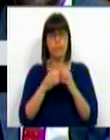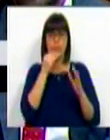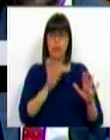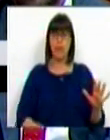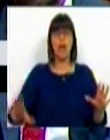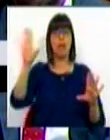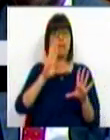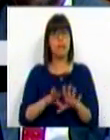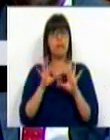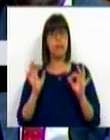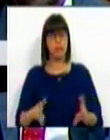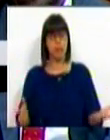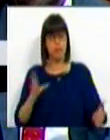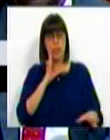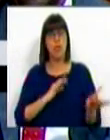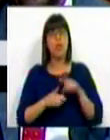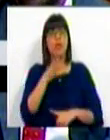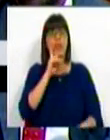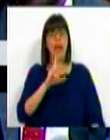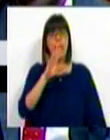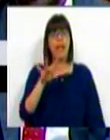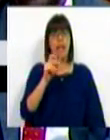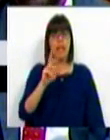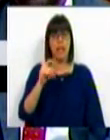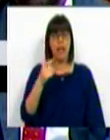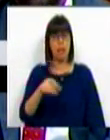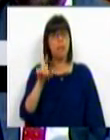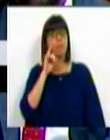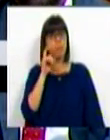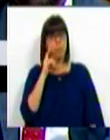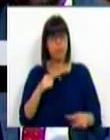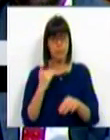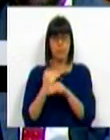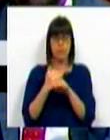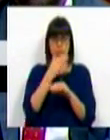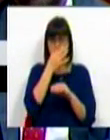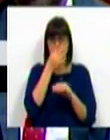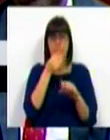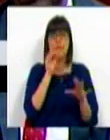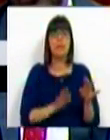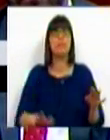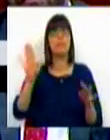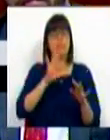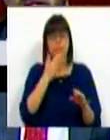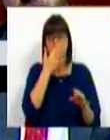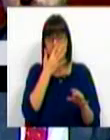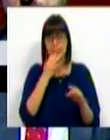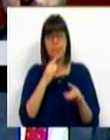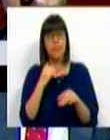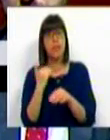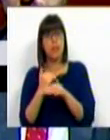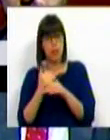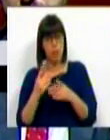território nacional. E, por isso, Sra. Deputada Rita Rato, a defesa da igualdade territorial e da